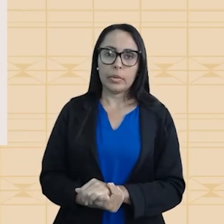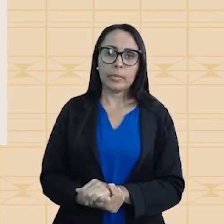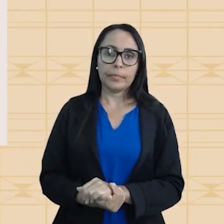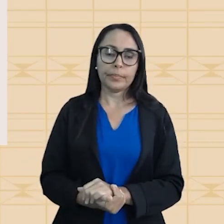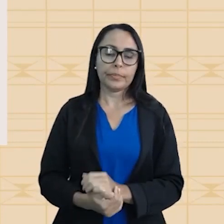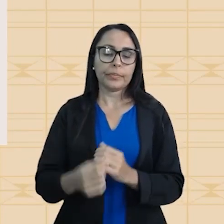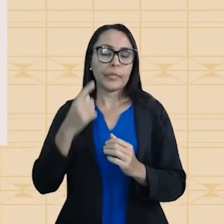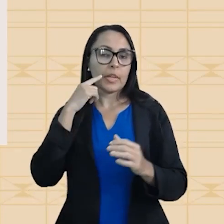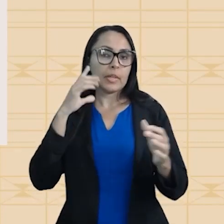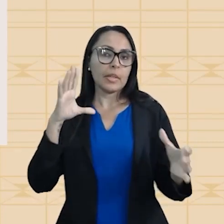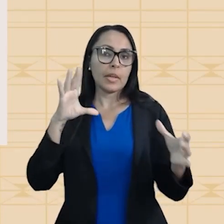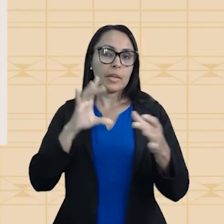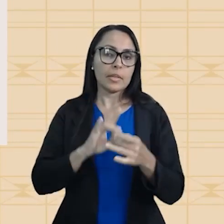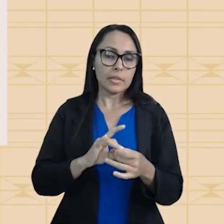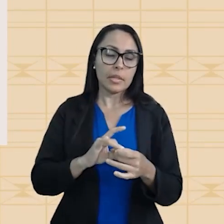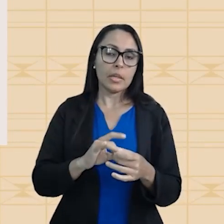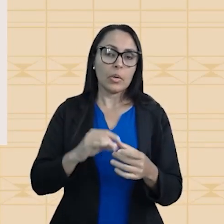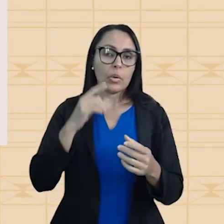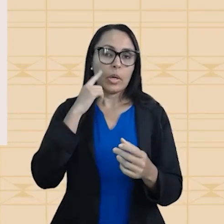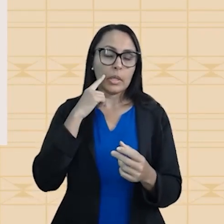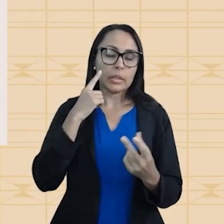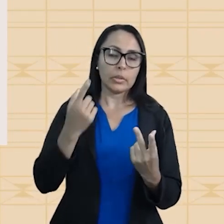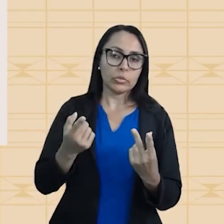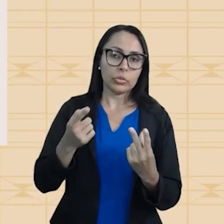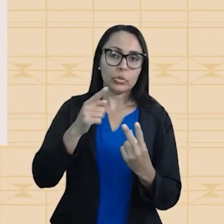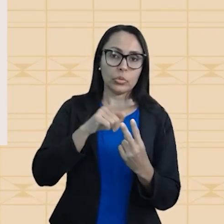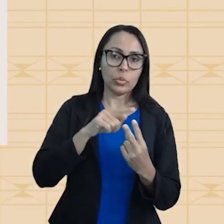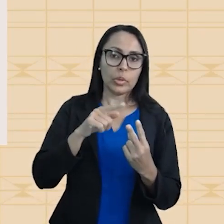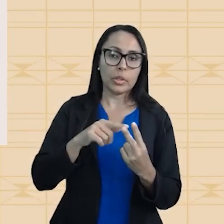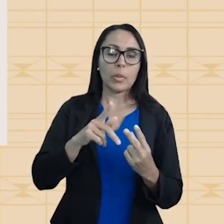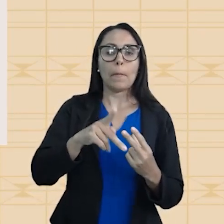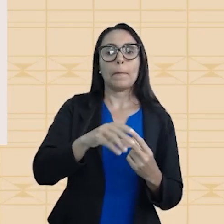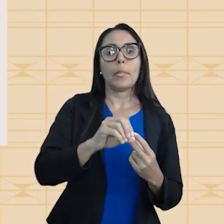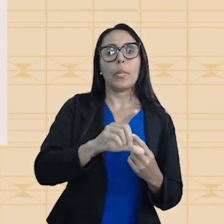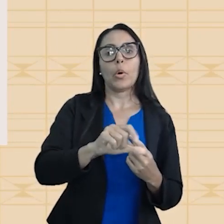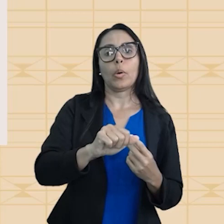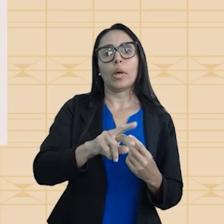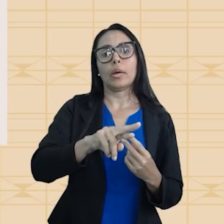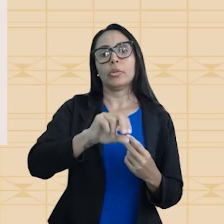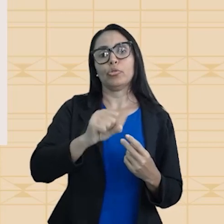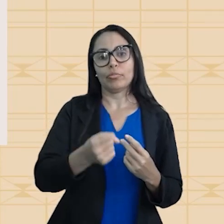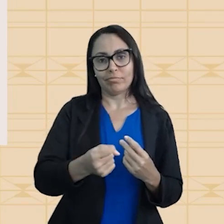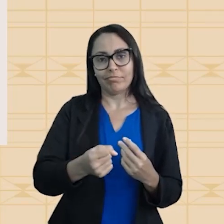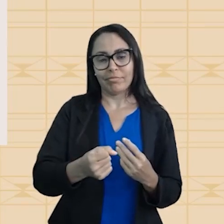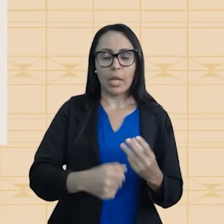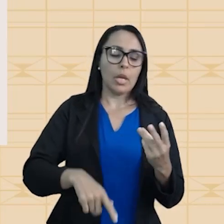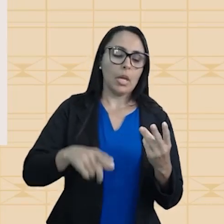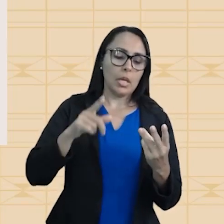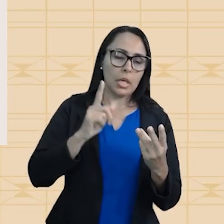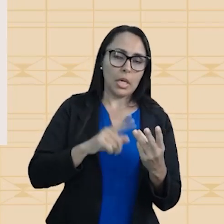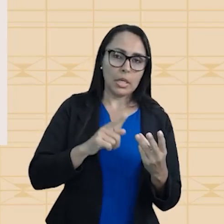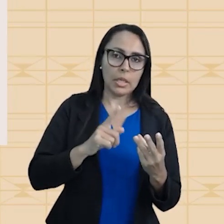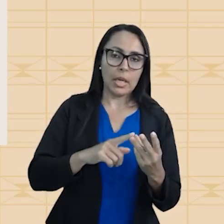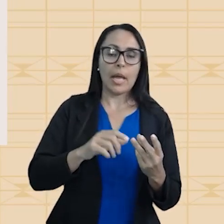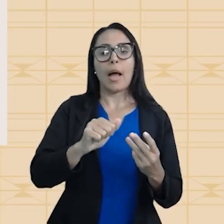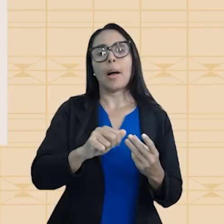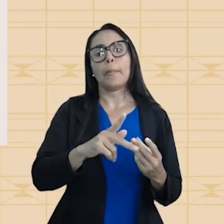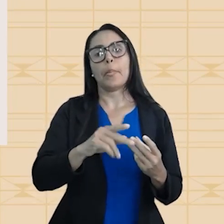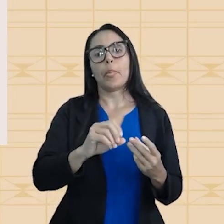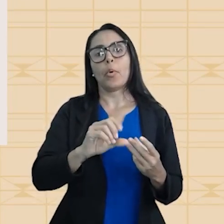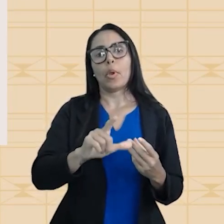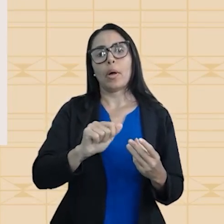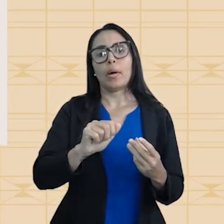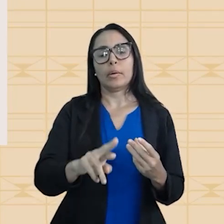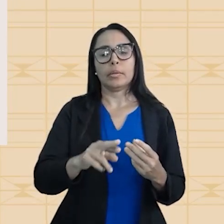ligação de hidrogênio e dipolo-dipolo são ligações polares. E a dipolo-induzido é apolar.